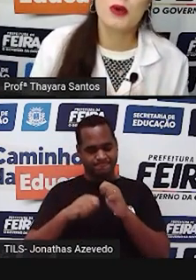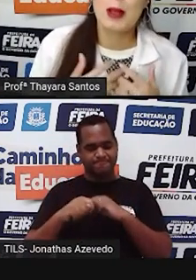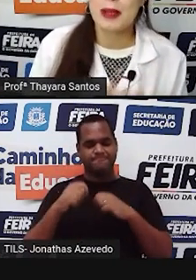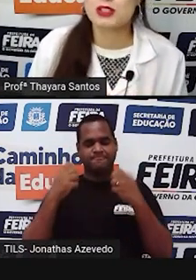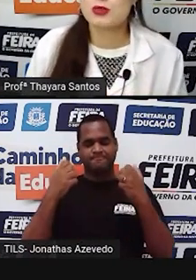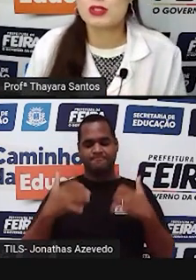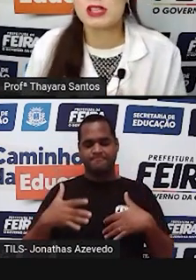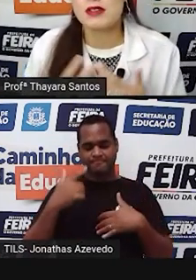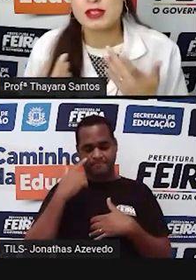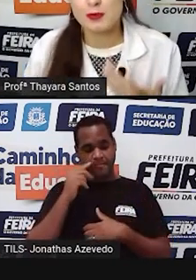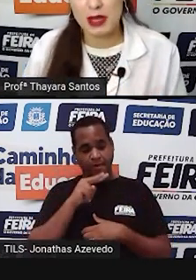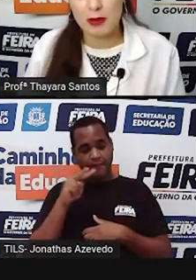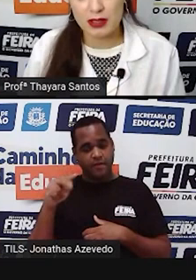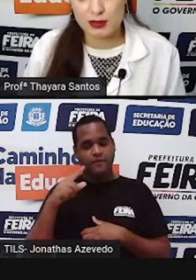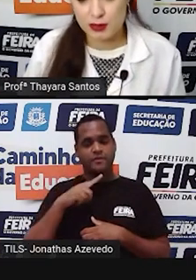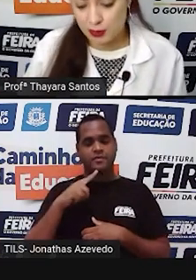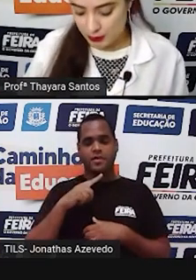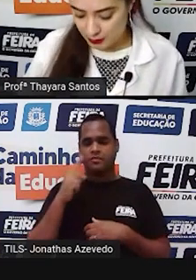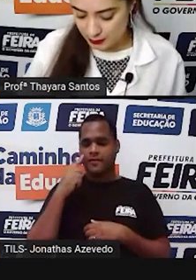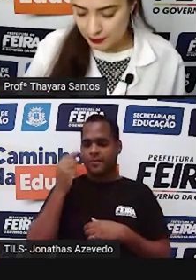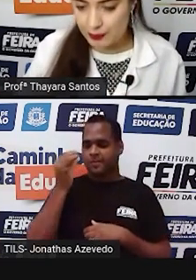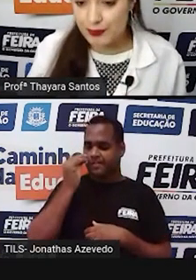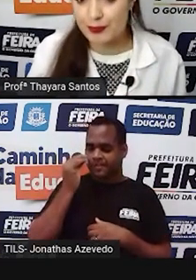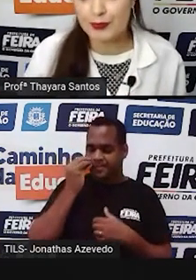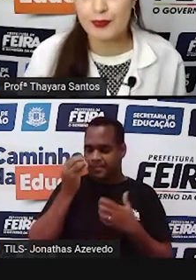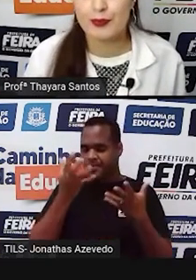descobriu a partir dos seus experimentos.